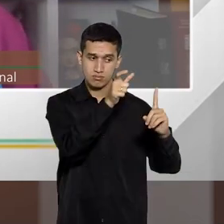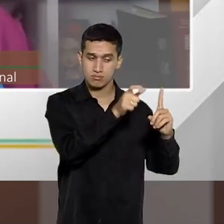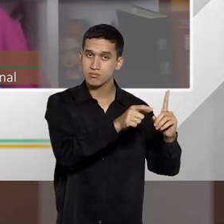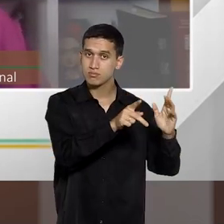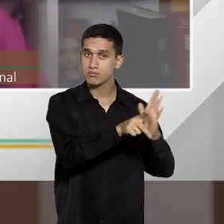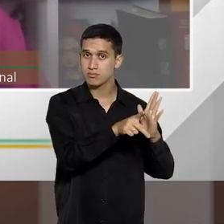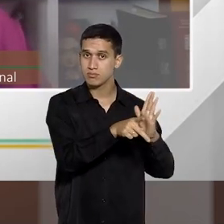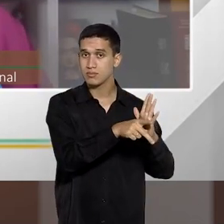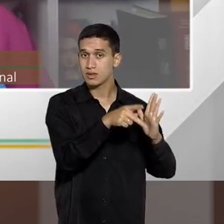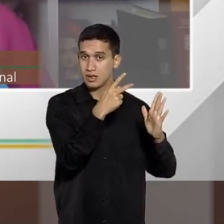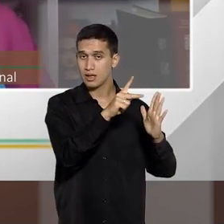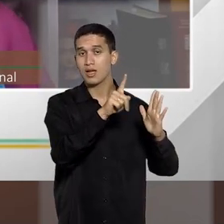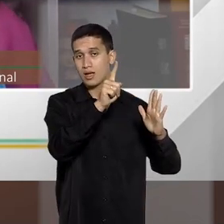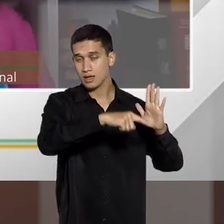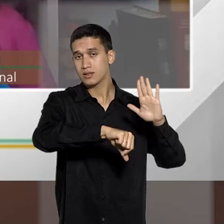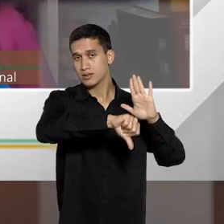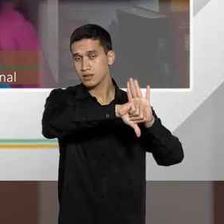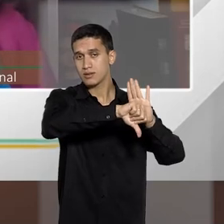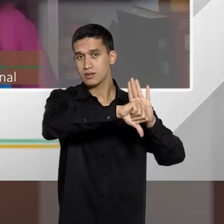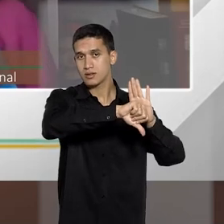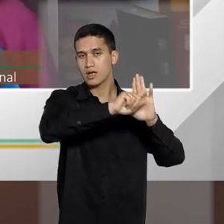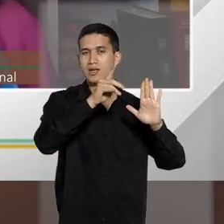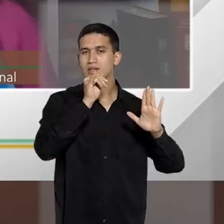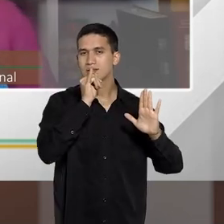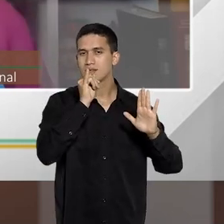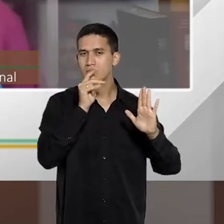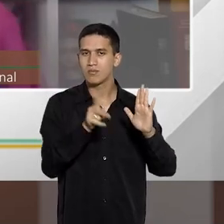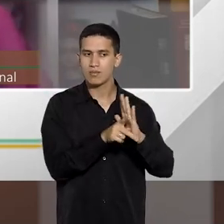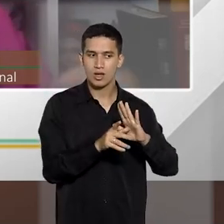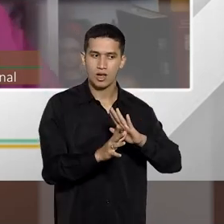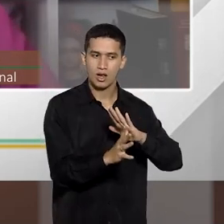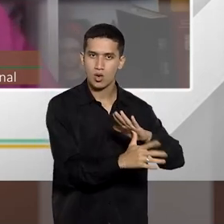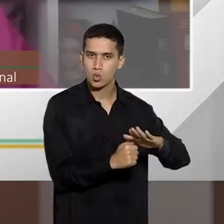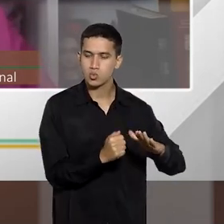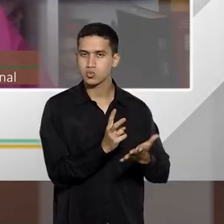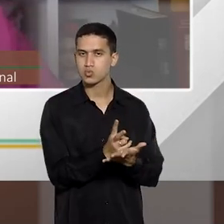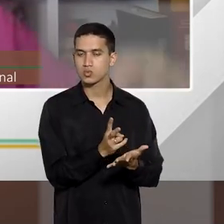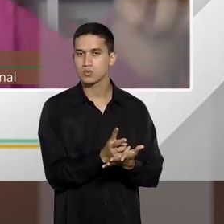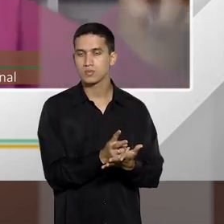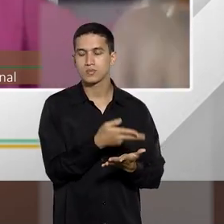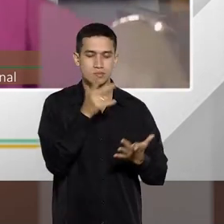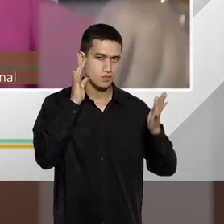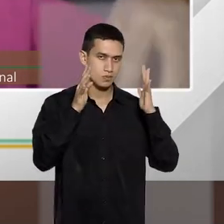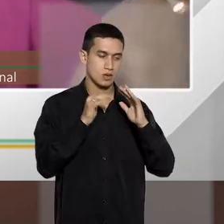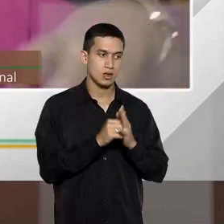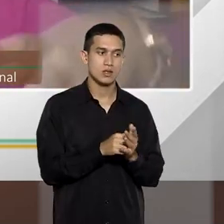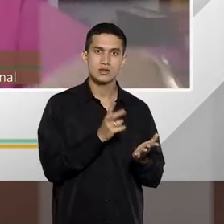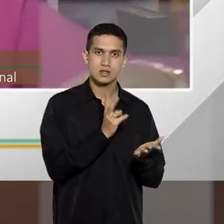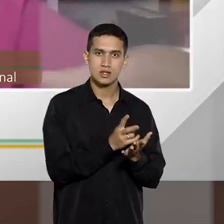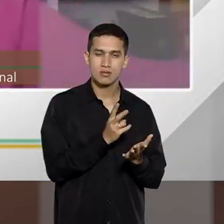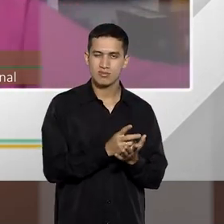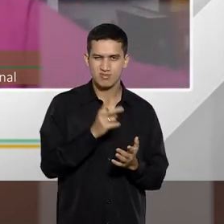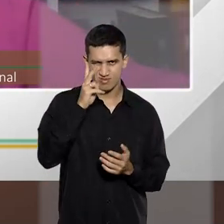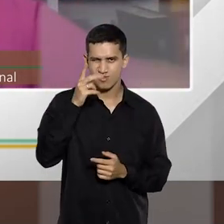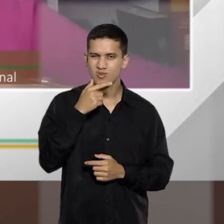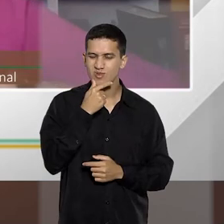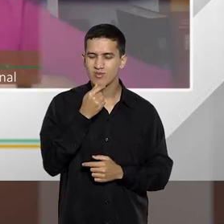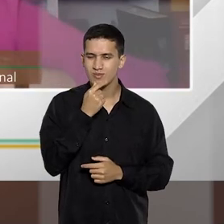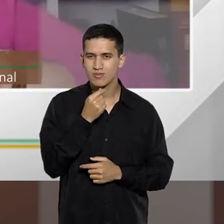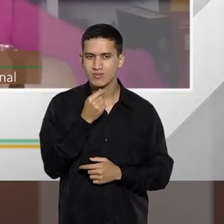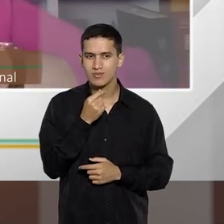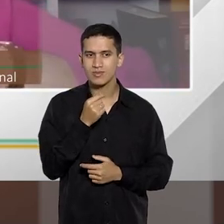é crime. É o exemplo do furto continuado, então vamos lá, cada vez que aquele indivíduo senta do lado, cada vez que